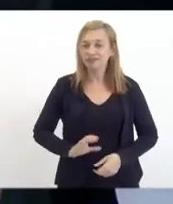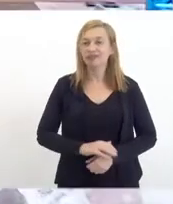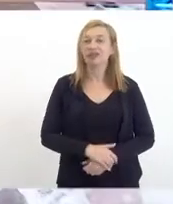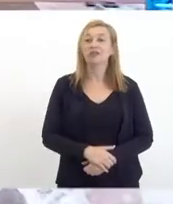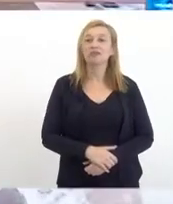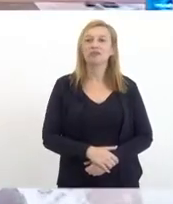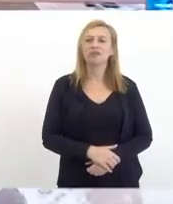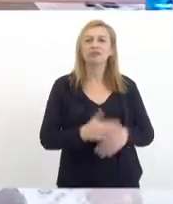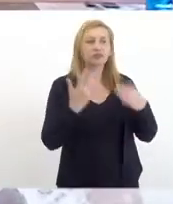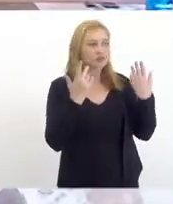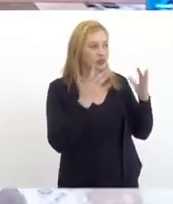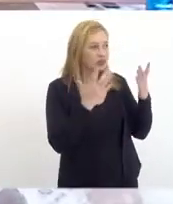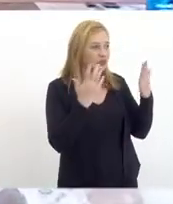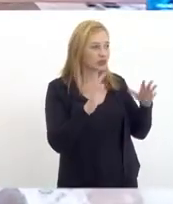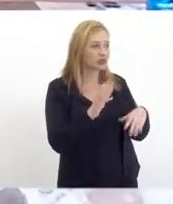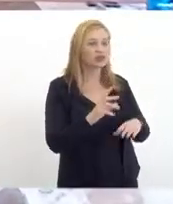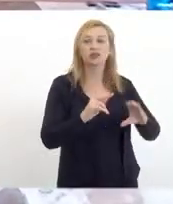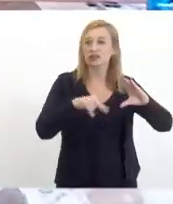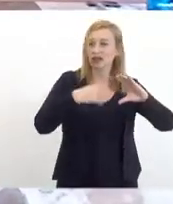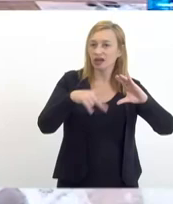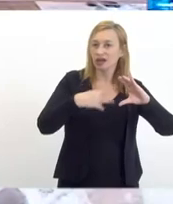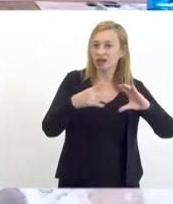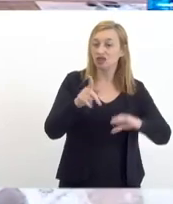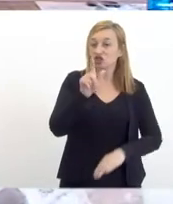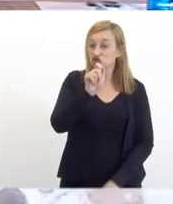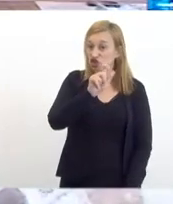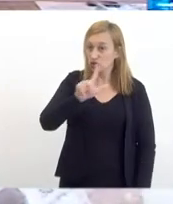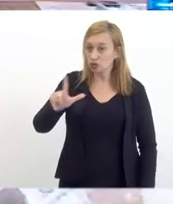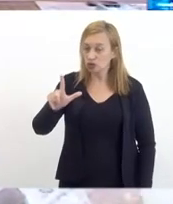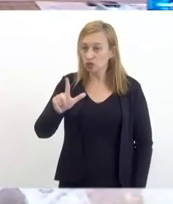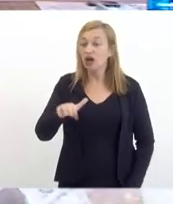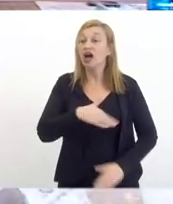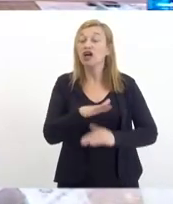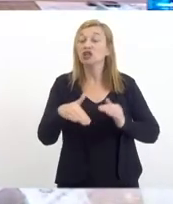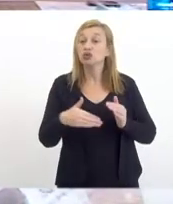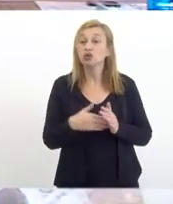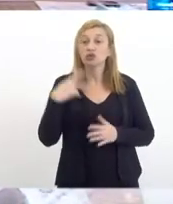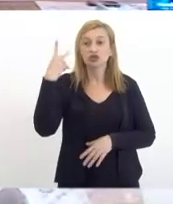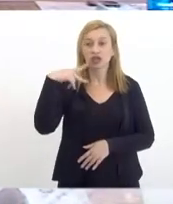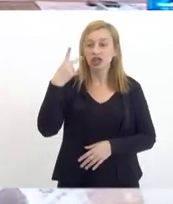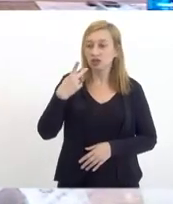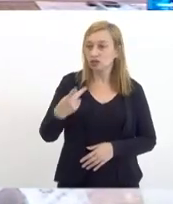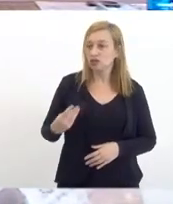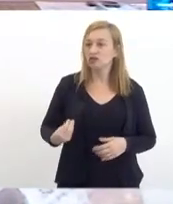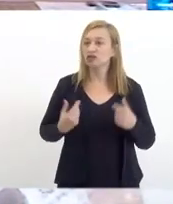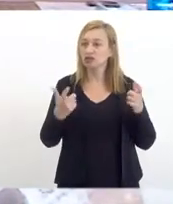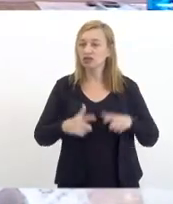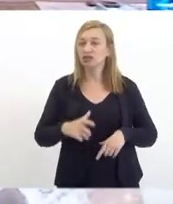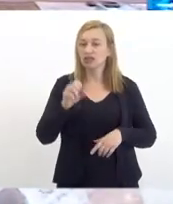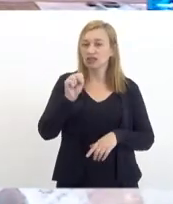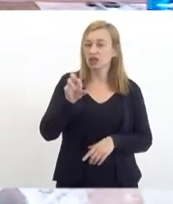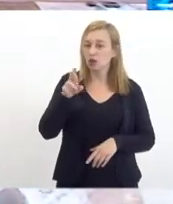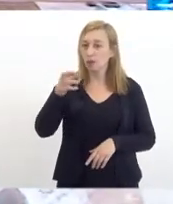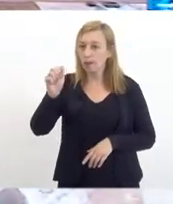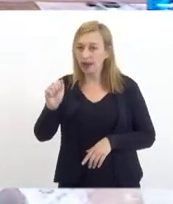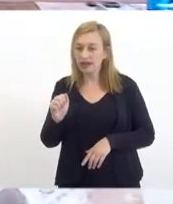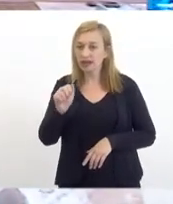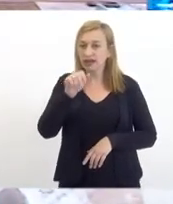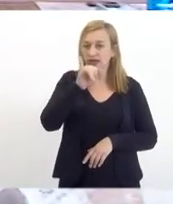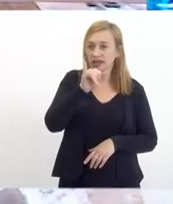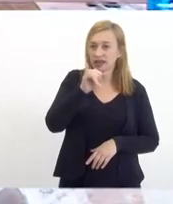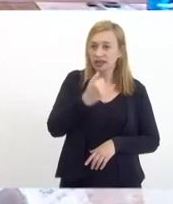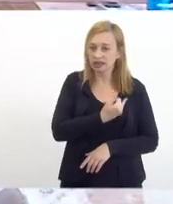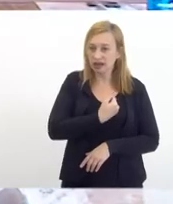cumprimentando o presidente da câmara Gil Torres cumprimento a todos os vereadores presentes Seropédica Itaguaí e outros municípios